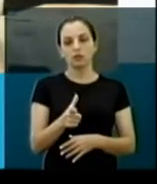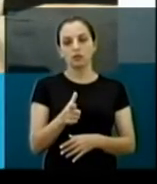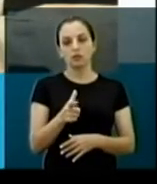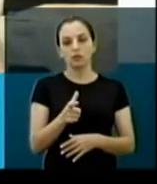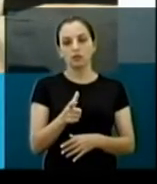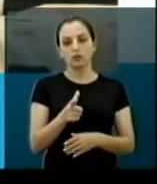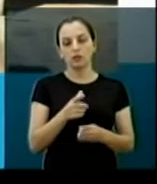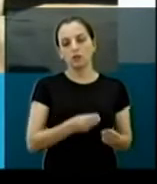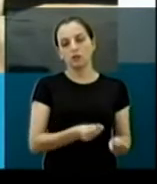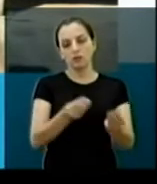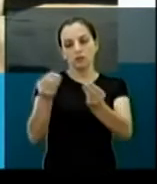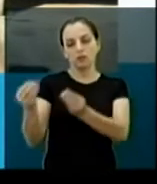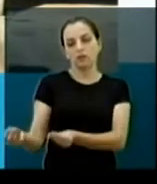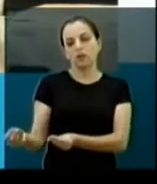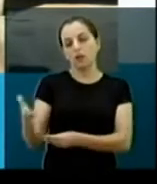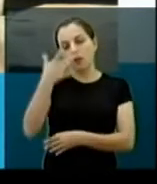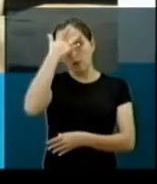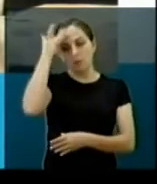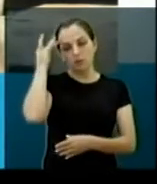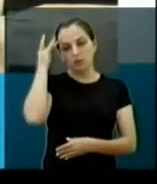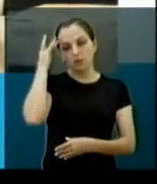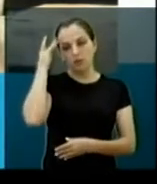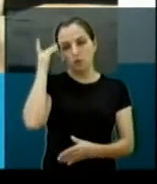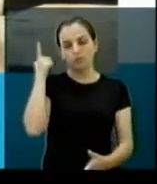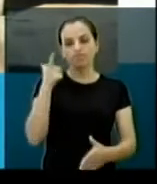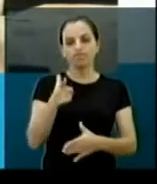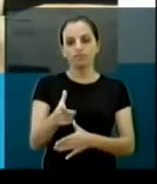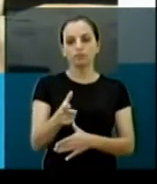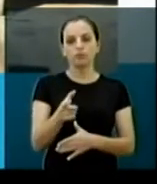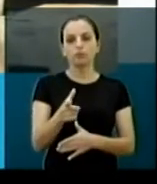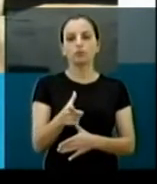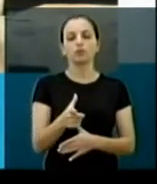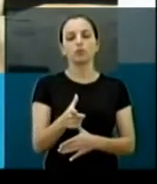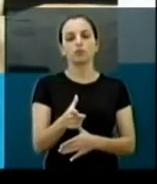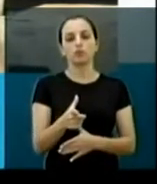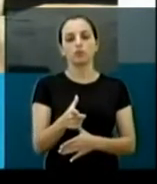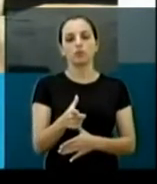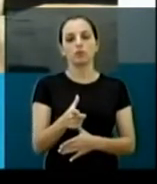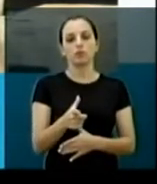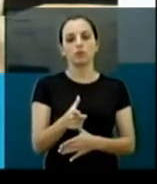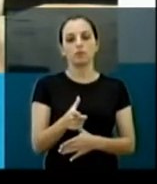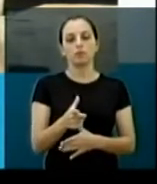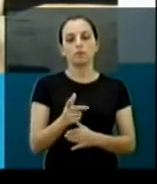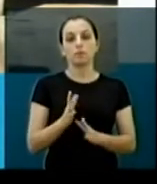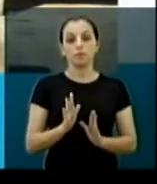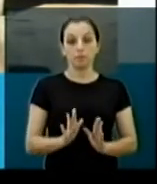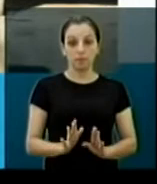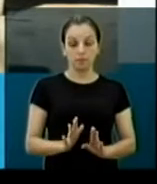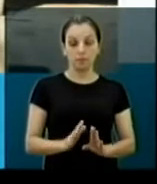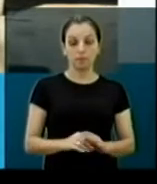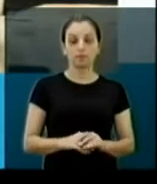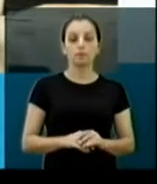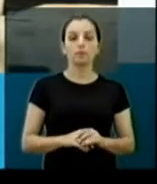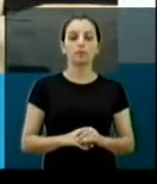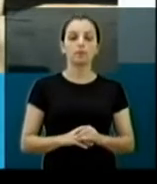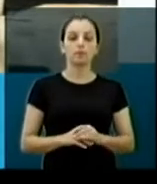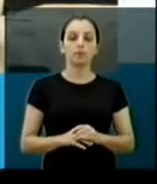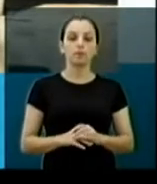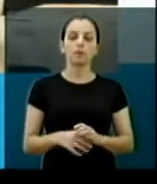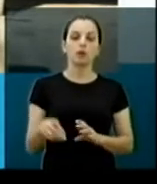alguém, emprestar alguém, essa pessoa roubar, matar com essa arma. Então, os